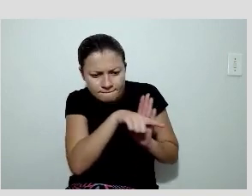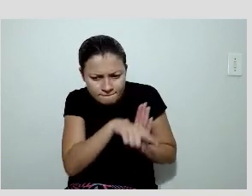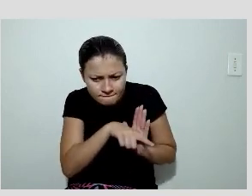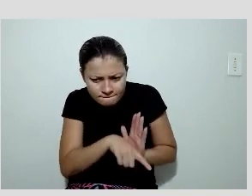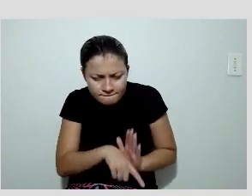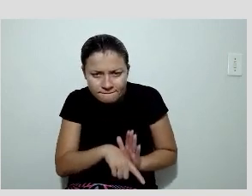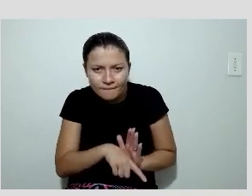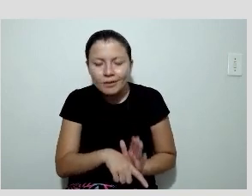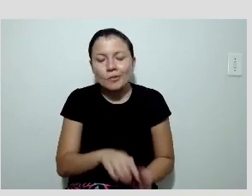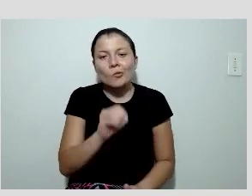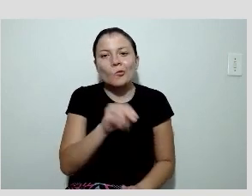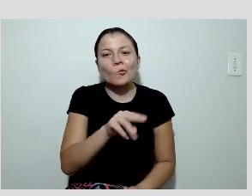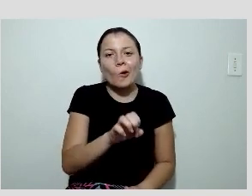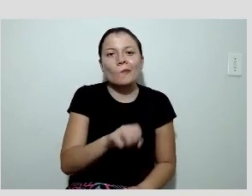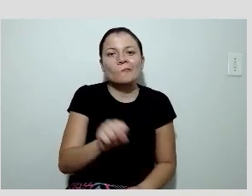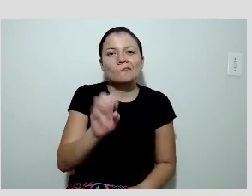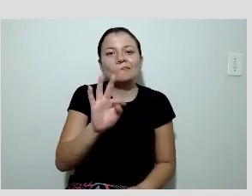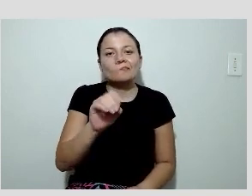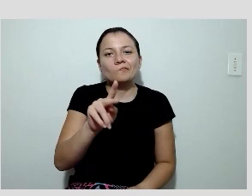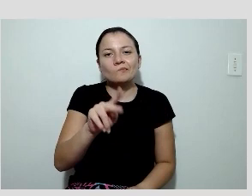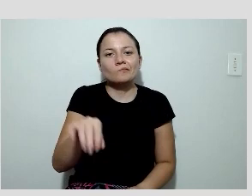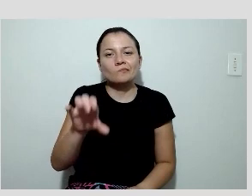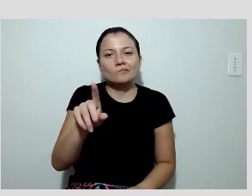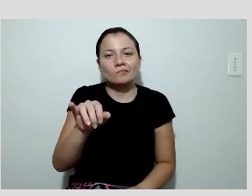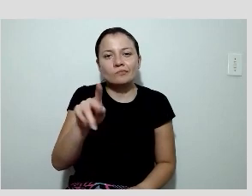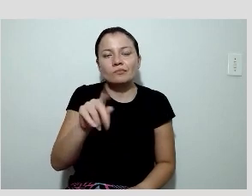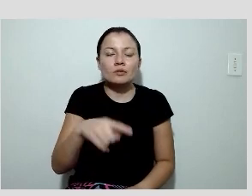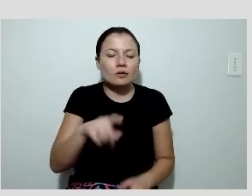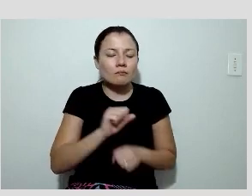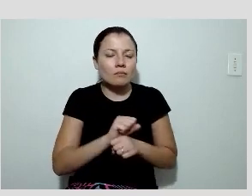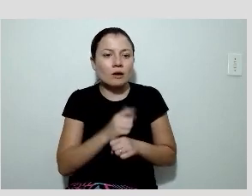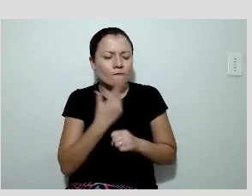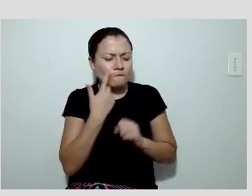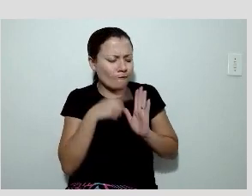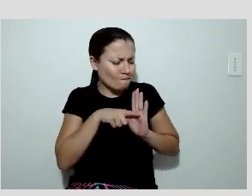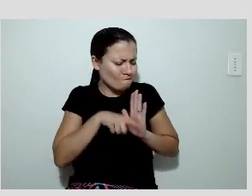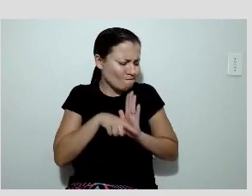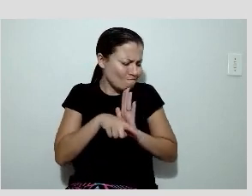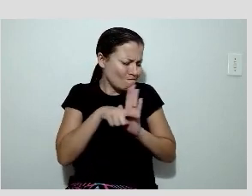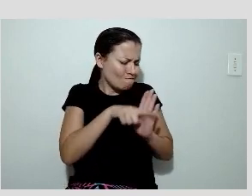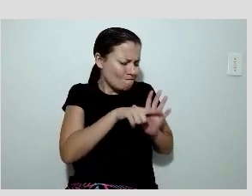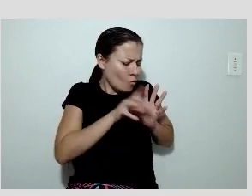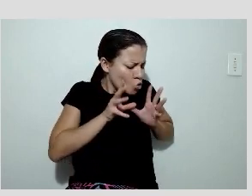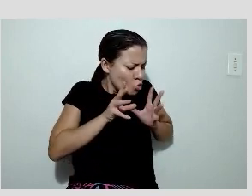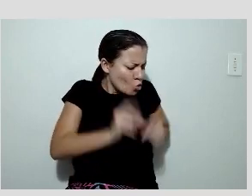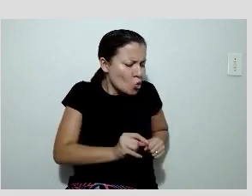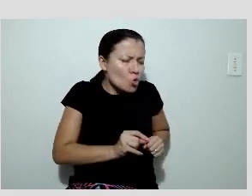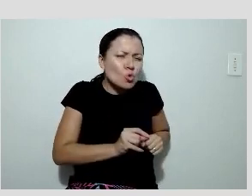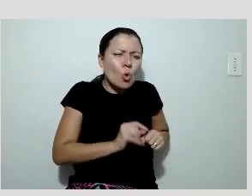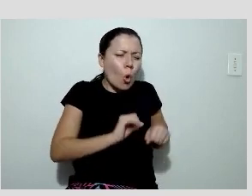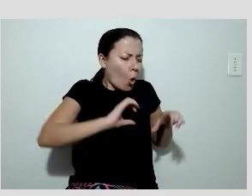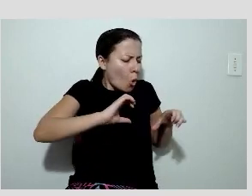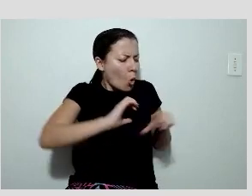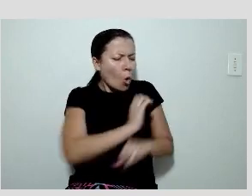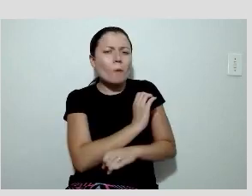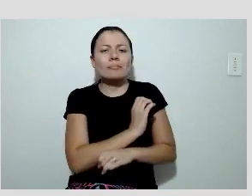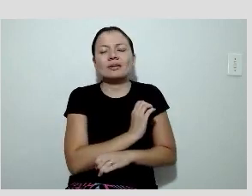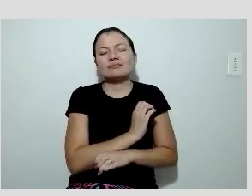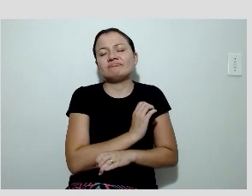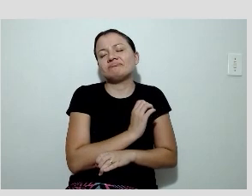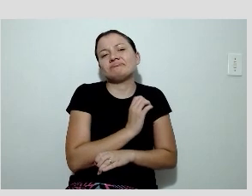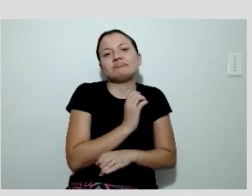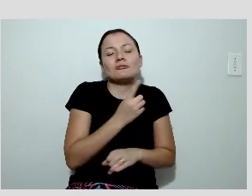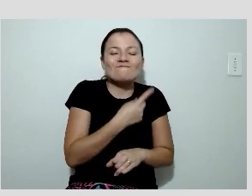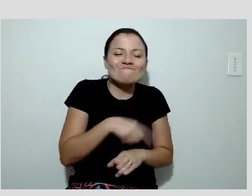stop shop, que a pessoa possa parar, ver ali função, perfusão, anatomia. Estamos buscando isso,